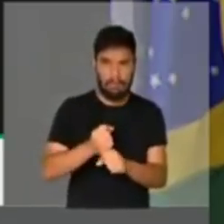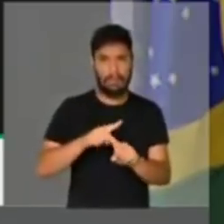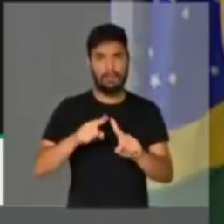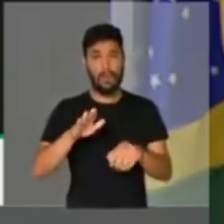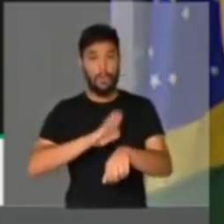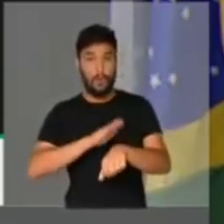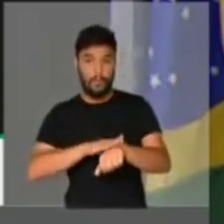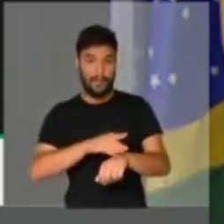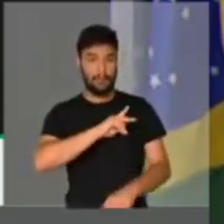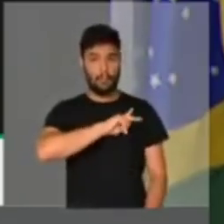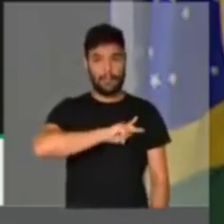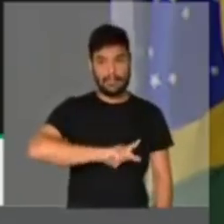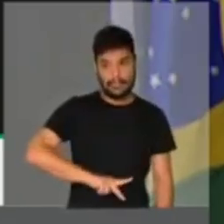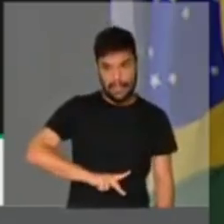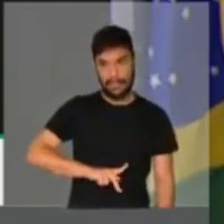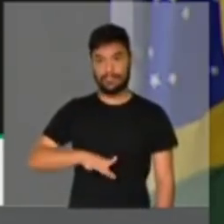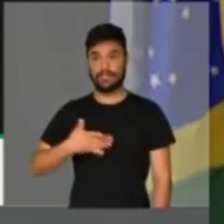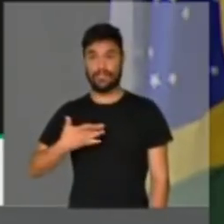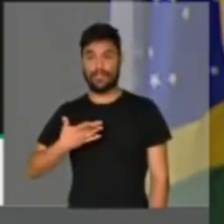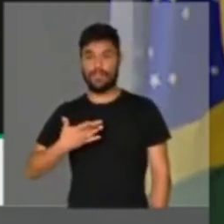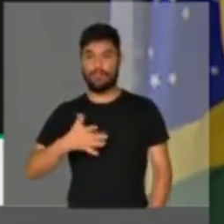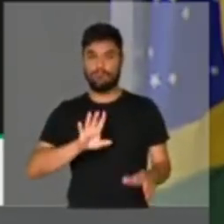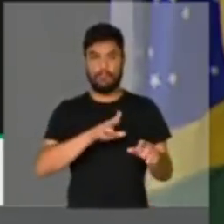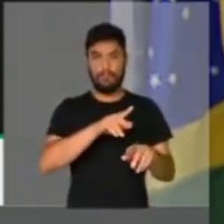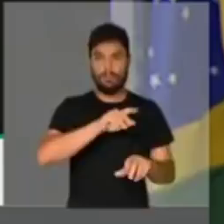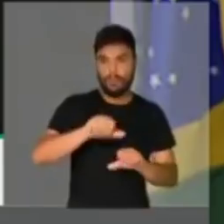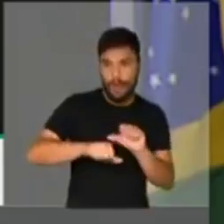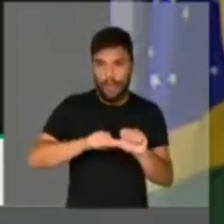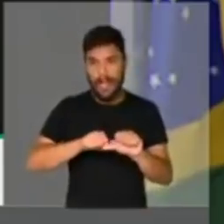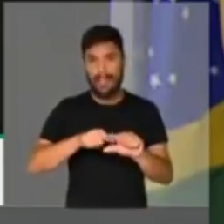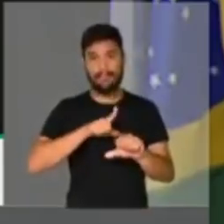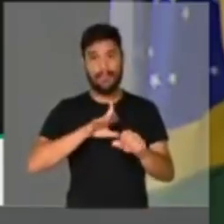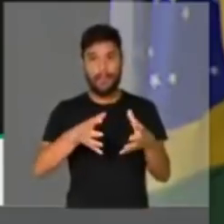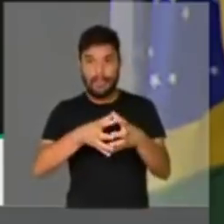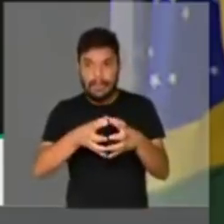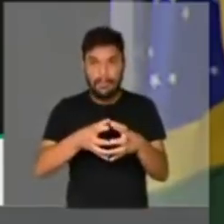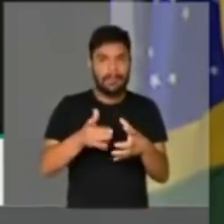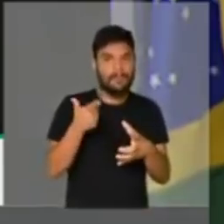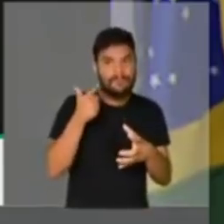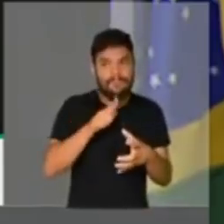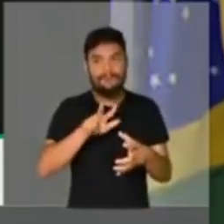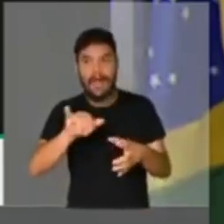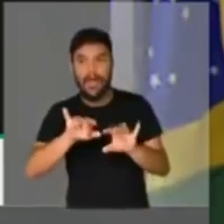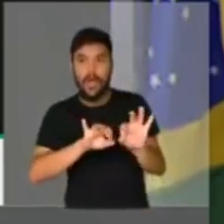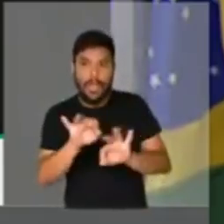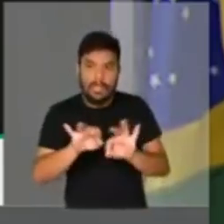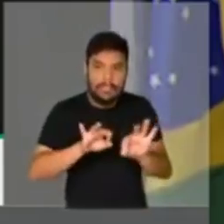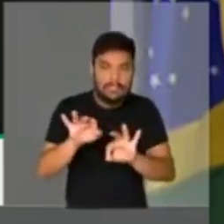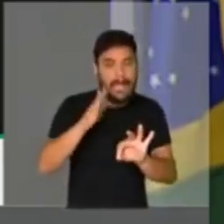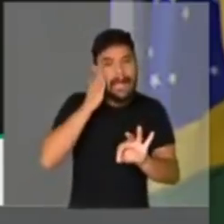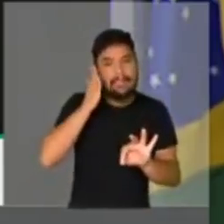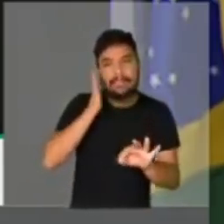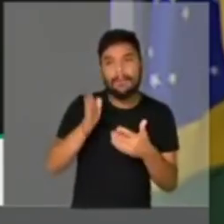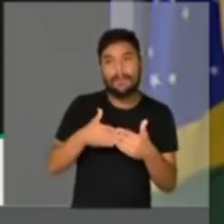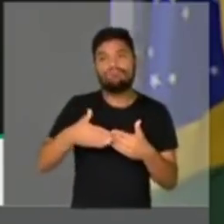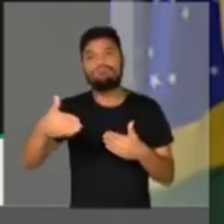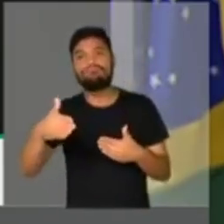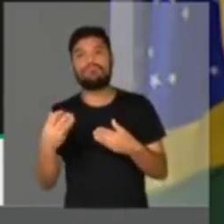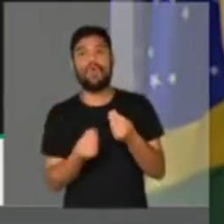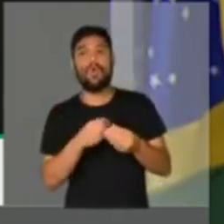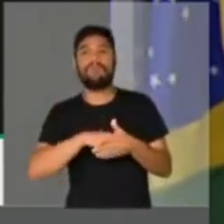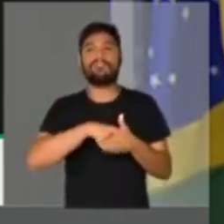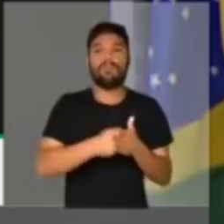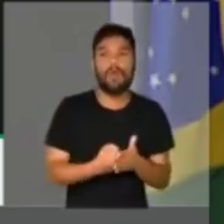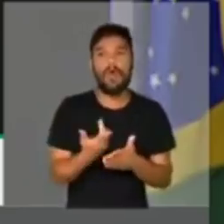transição do governo serve justamente para você planejar o orçamento, para você saber exatamente quando vai haver corte, quando vai haver contingenciamento,